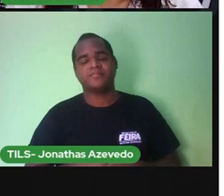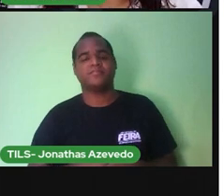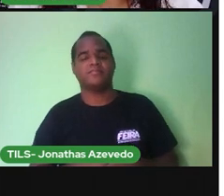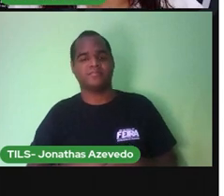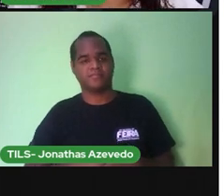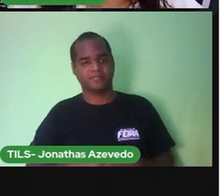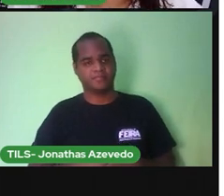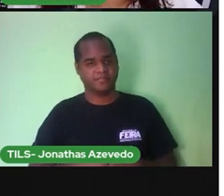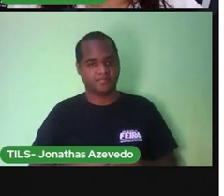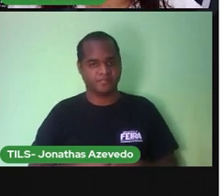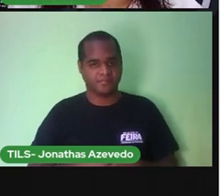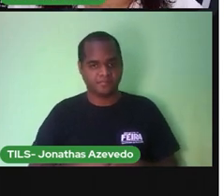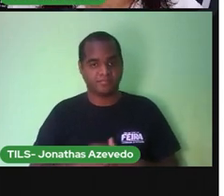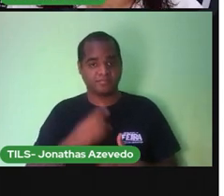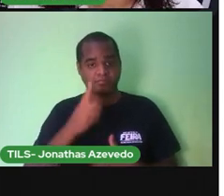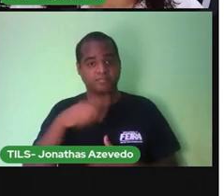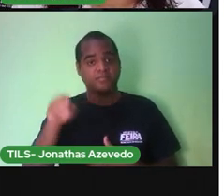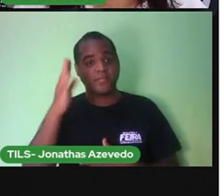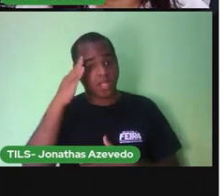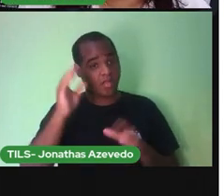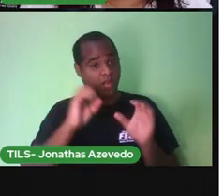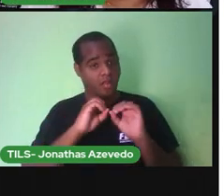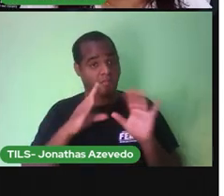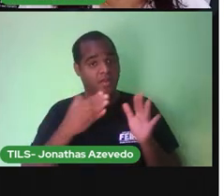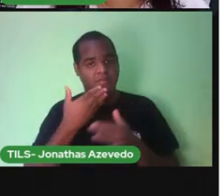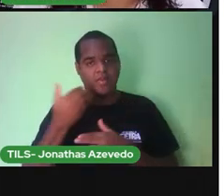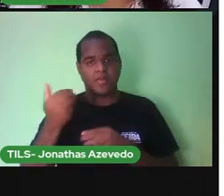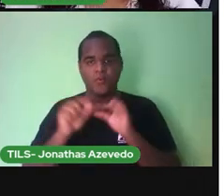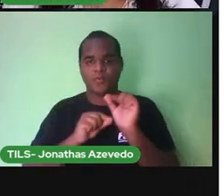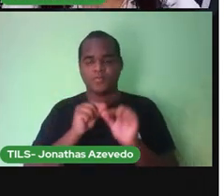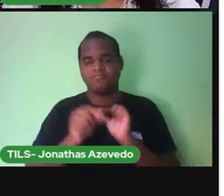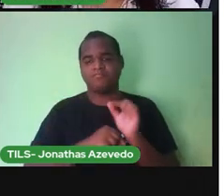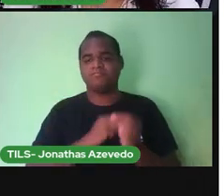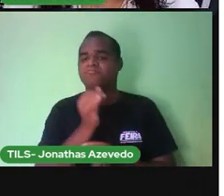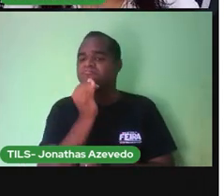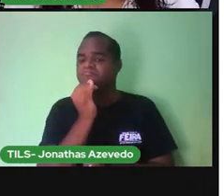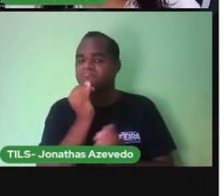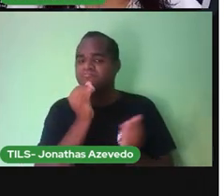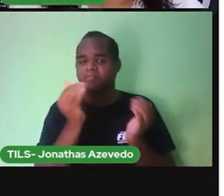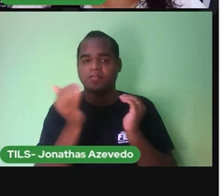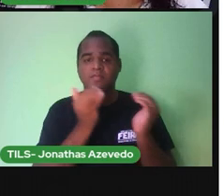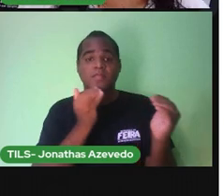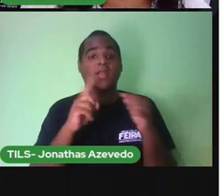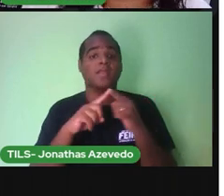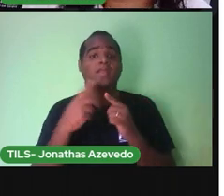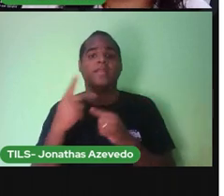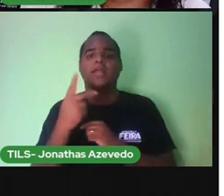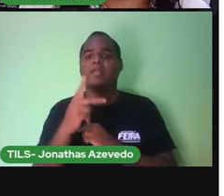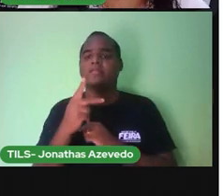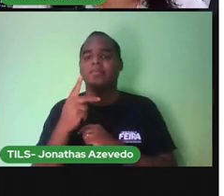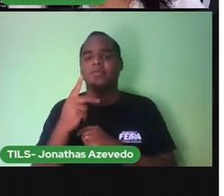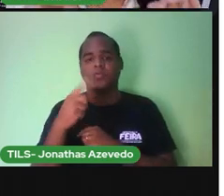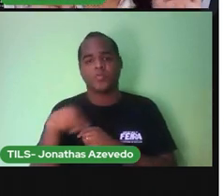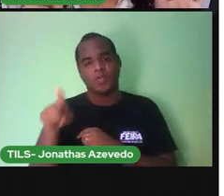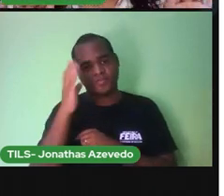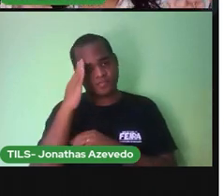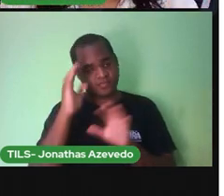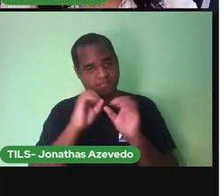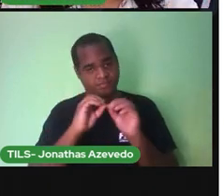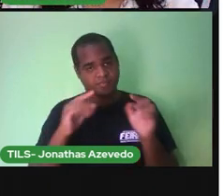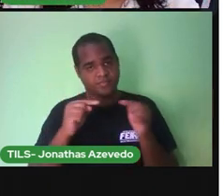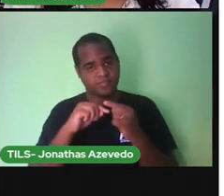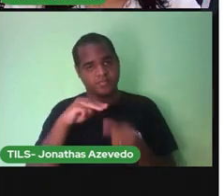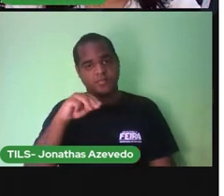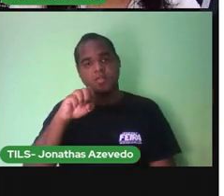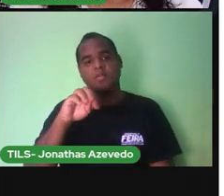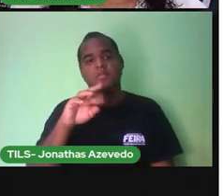Vamos entender melhor A PRO trouxe Esse exemplo Para medir Usamos um metro E a PRO trouxe Uma